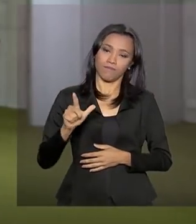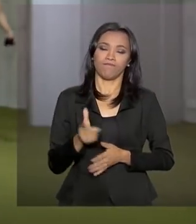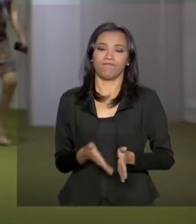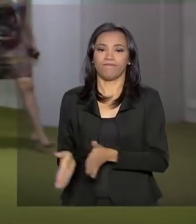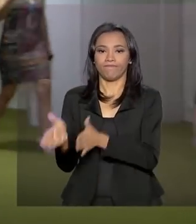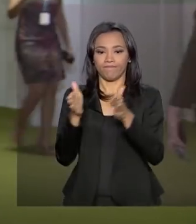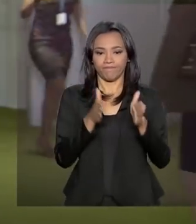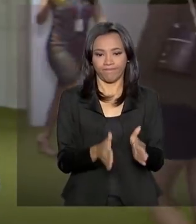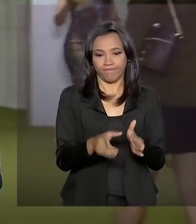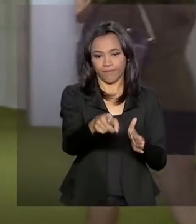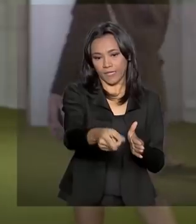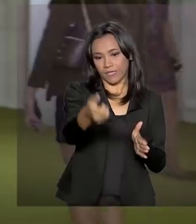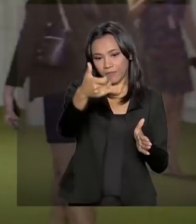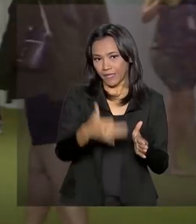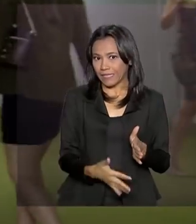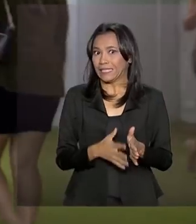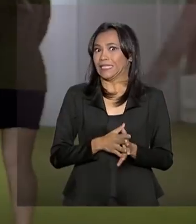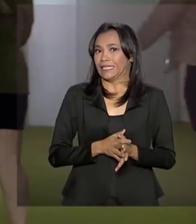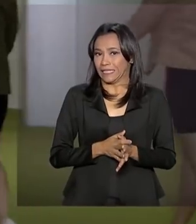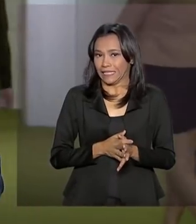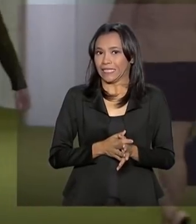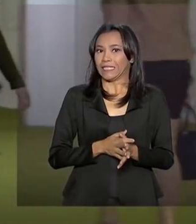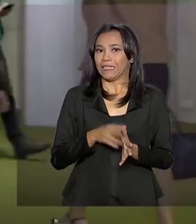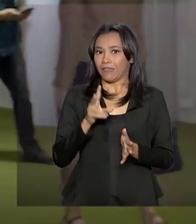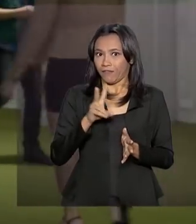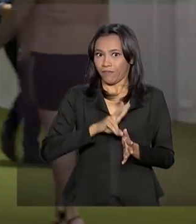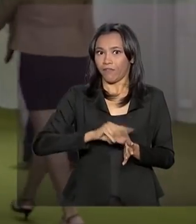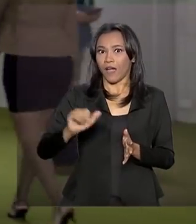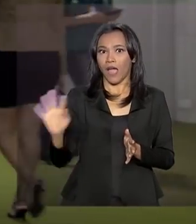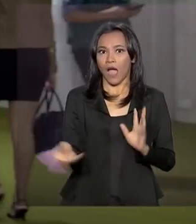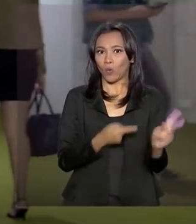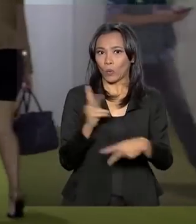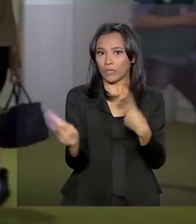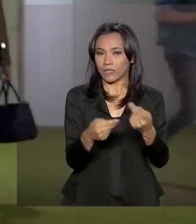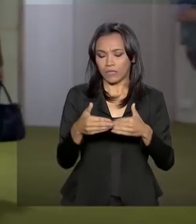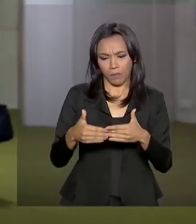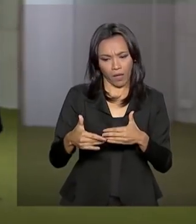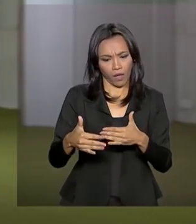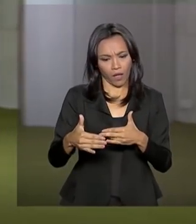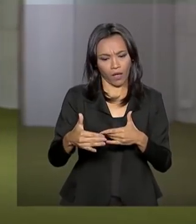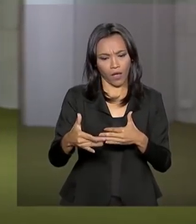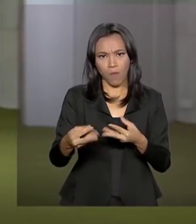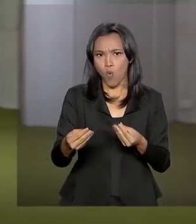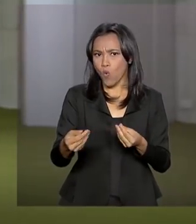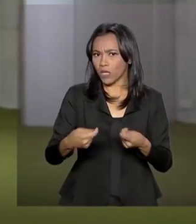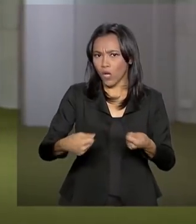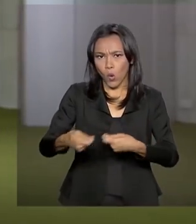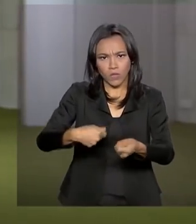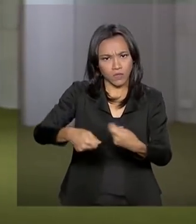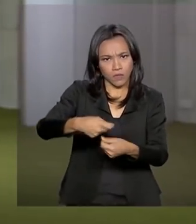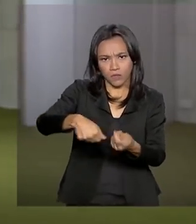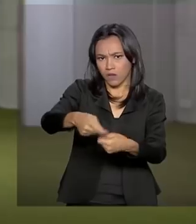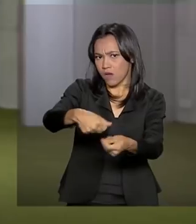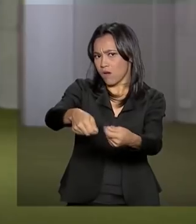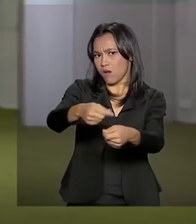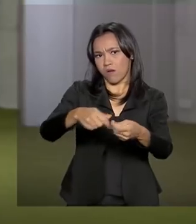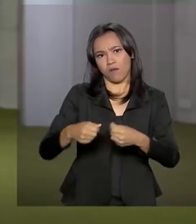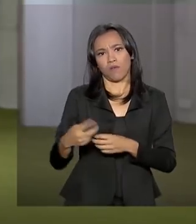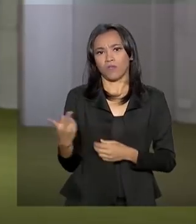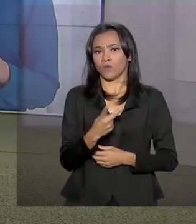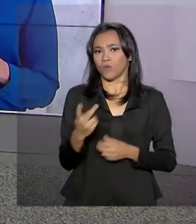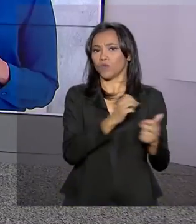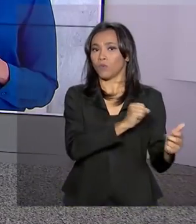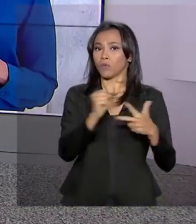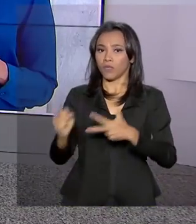Olha, dá para ver que vem muita negociação por aí nos próximos meses entre o Executivo e o Legislativo. Volto com você,